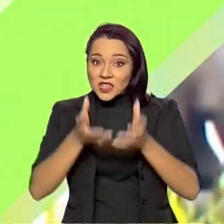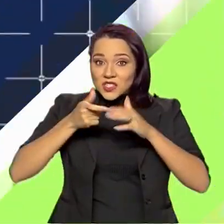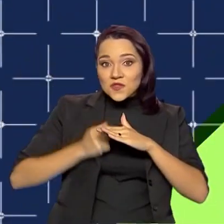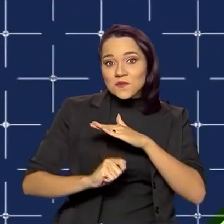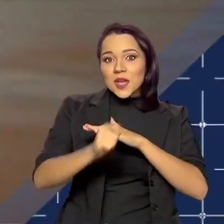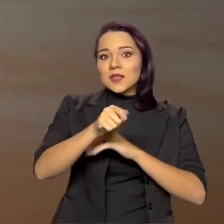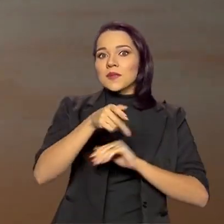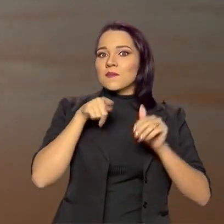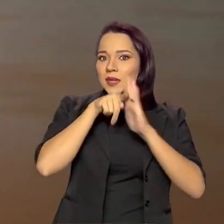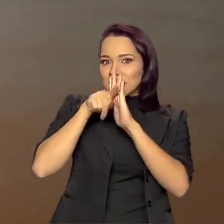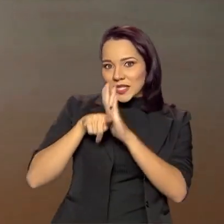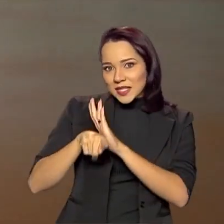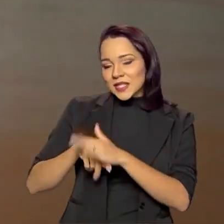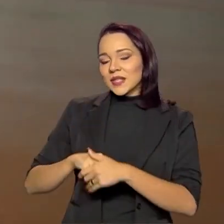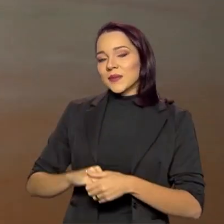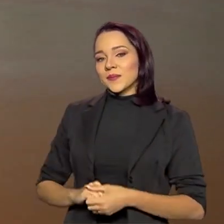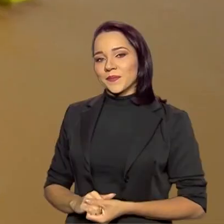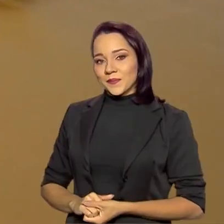pesquisa.